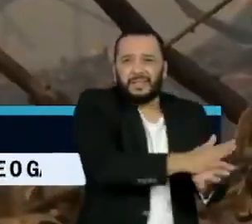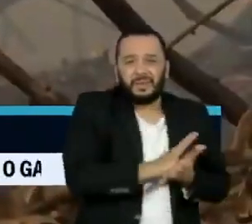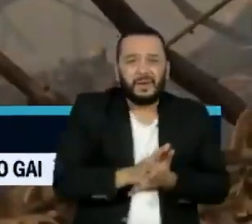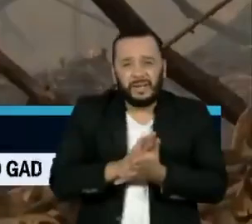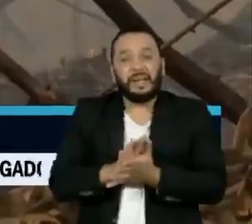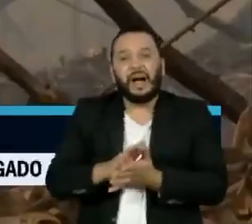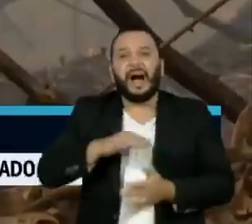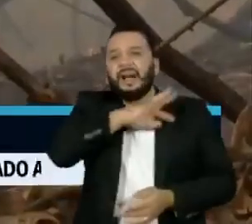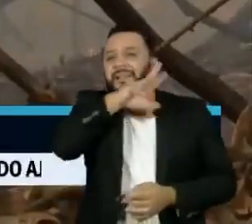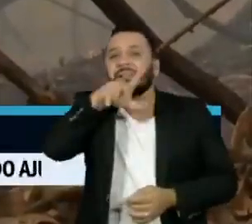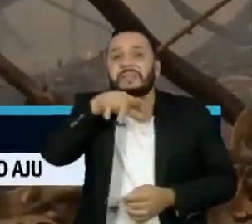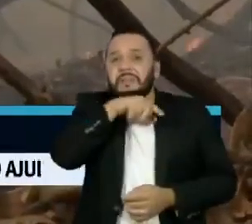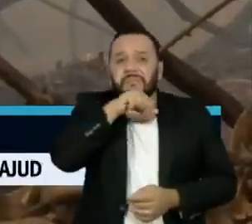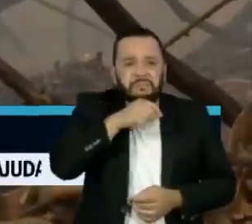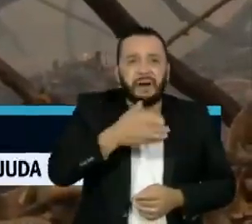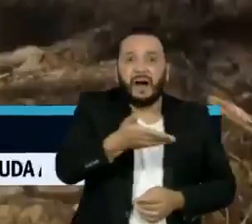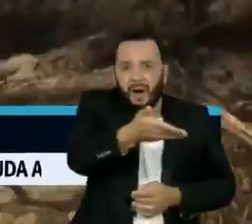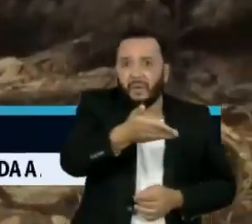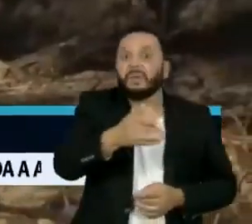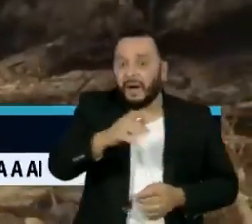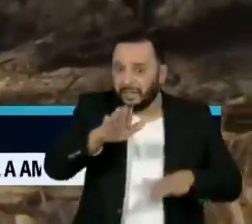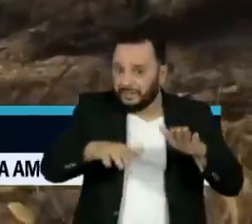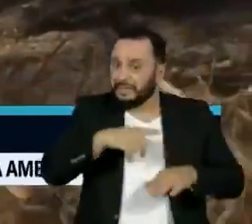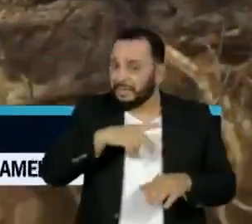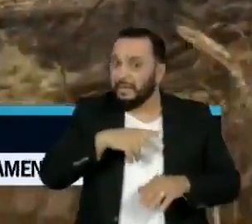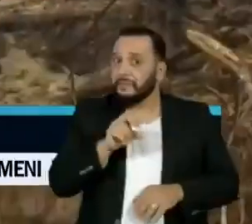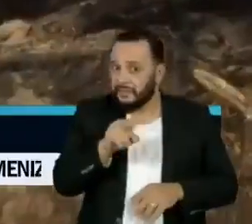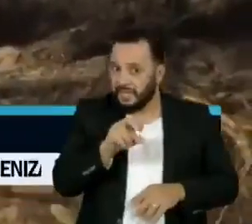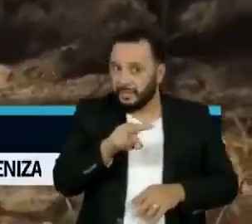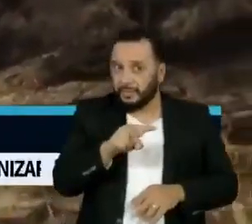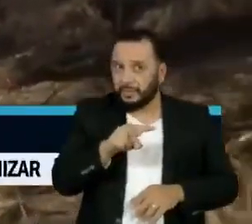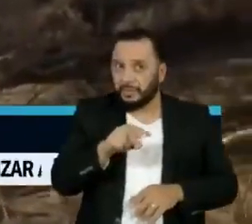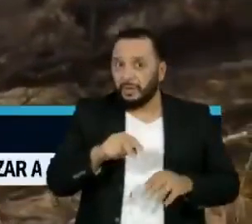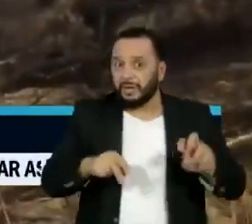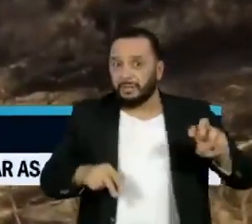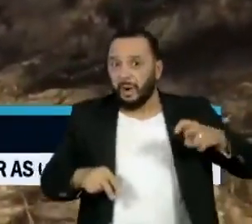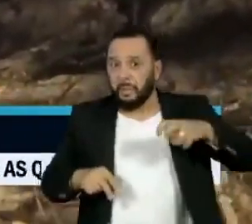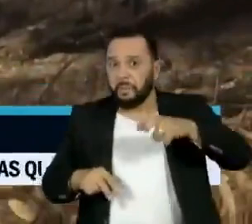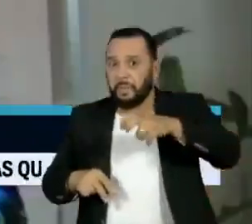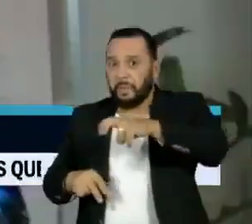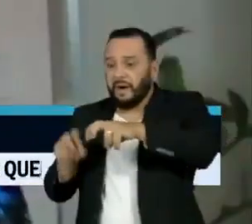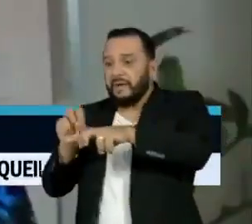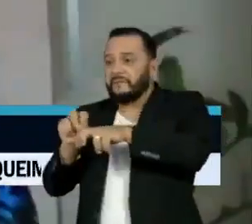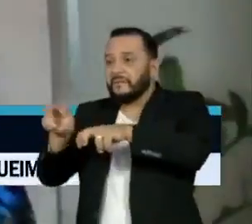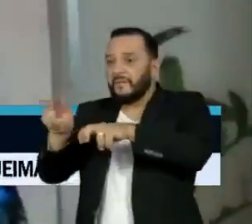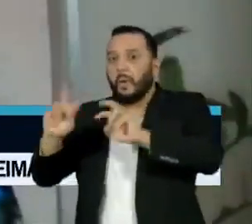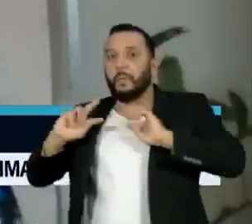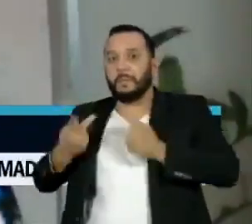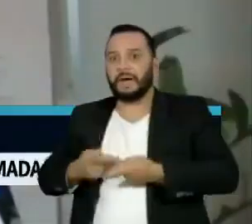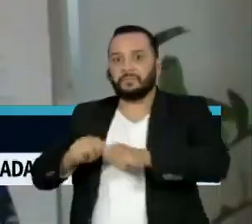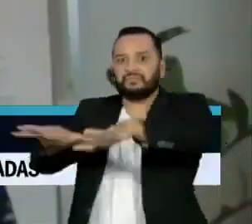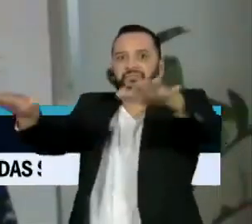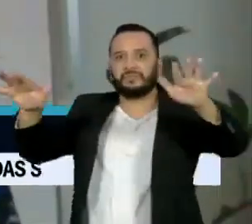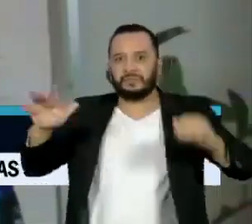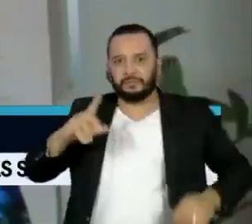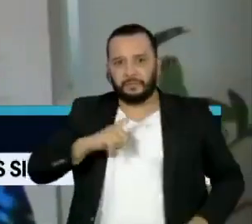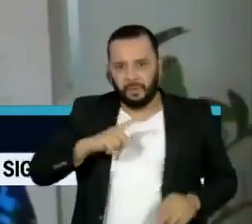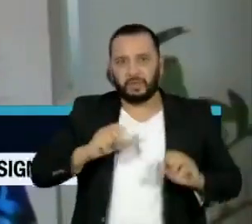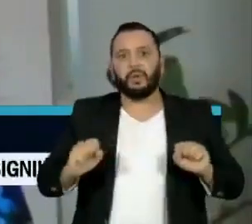espécies, que podem ser hospedeiras de vírus para os quais nós não temos defesa. A partir da